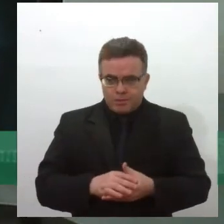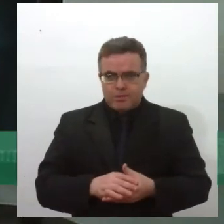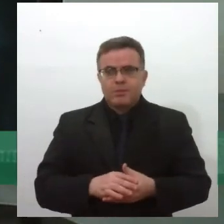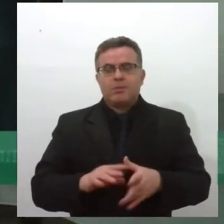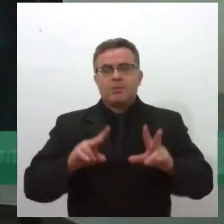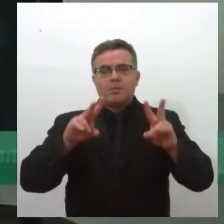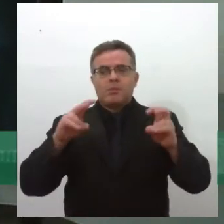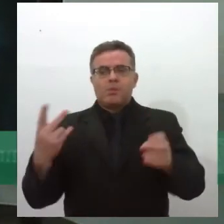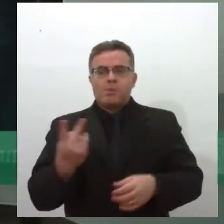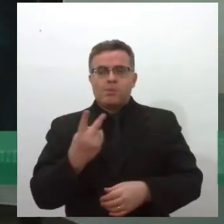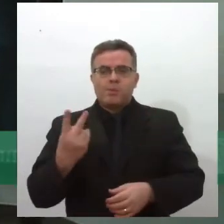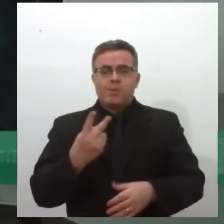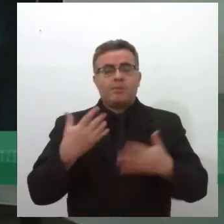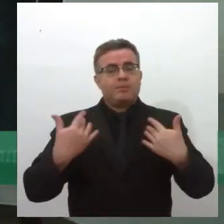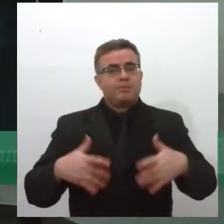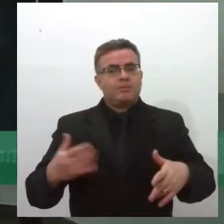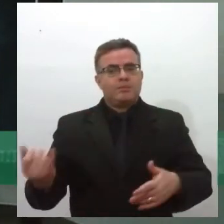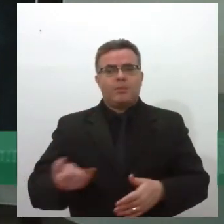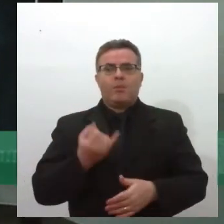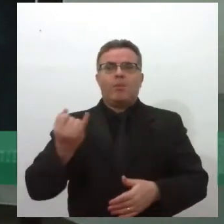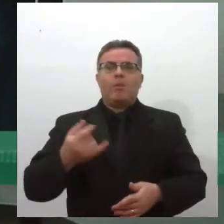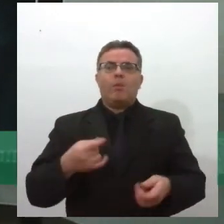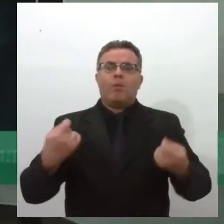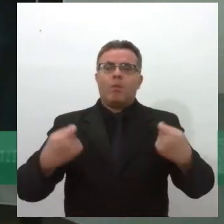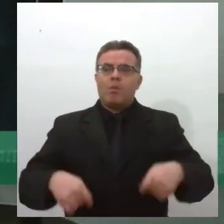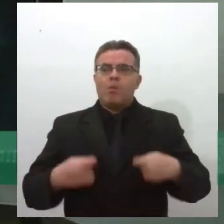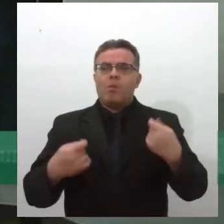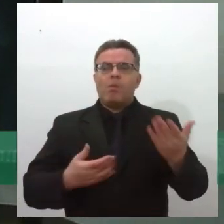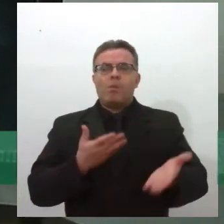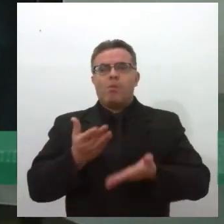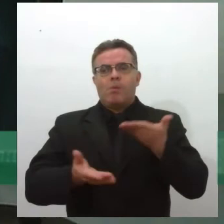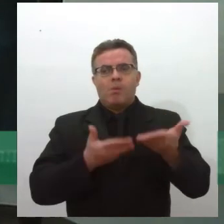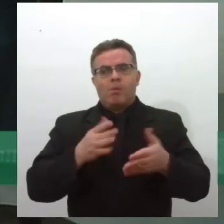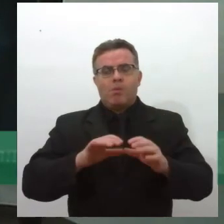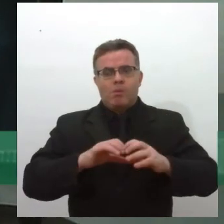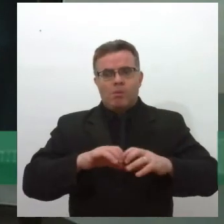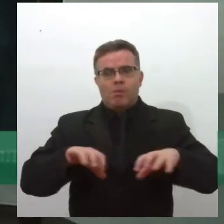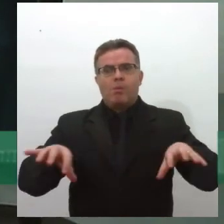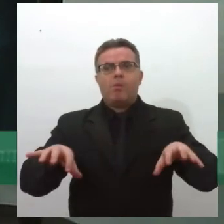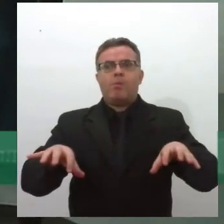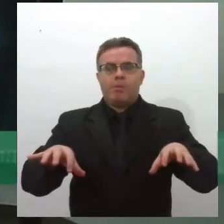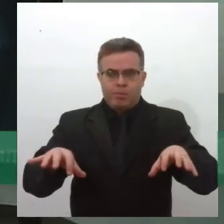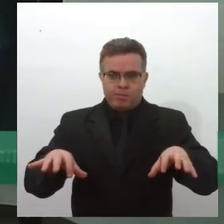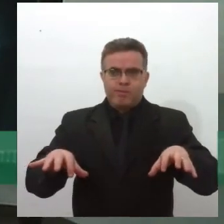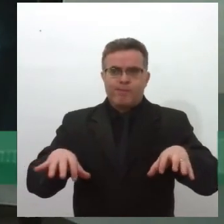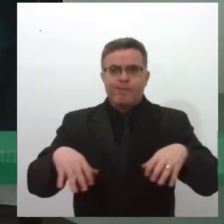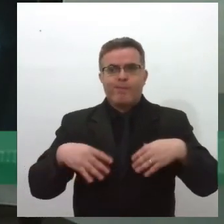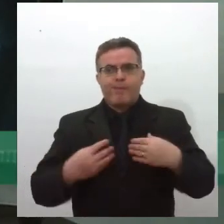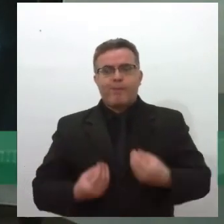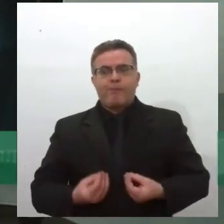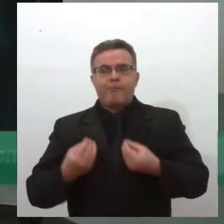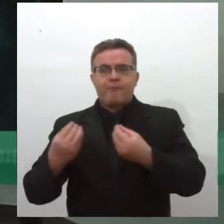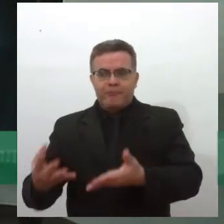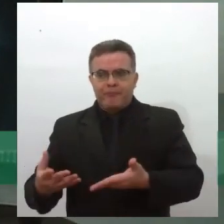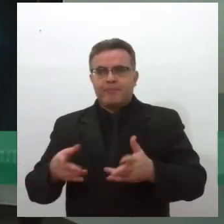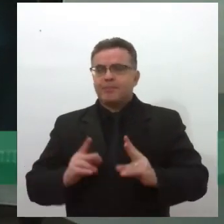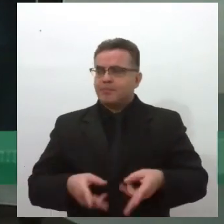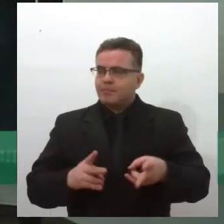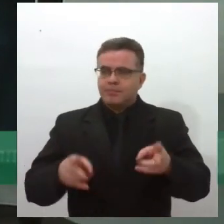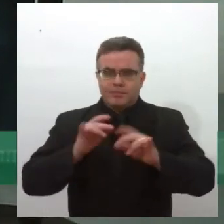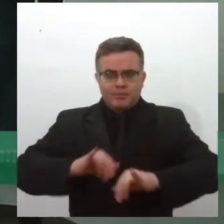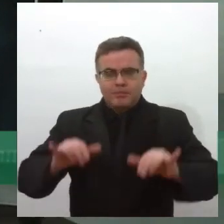super importantes e que devem ser tratados separadamente. A doação, vamos sempre